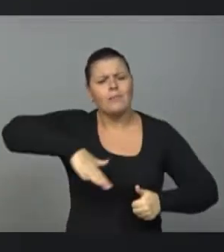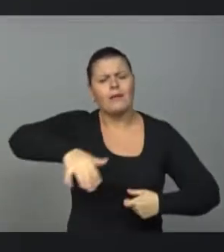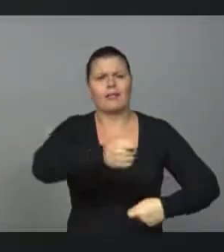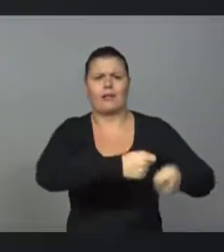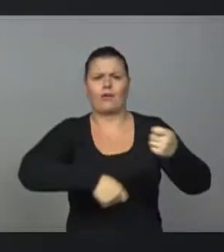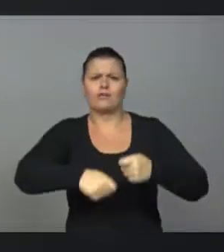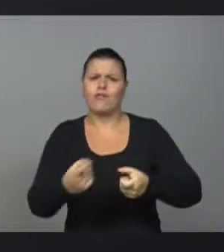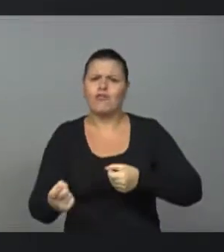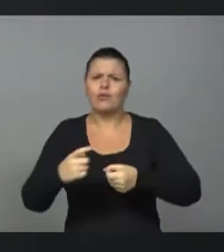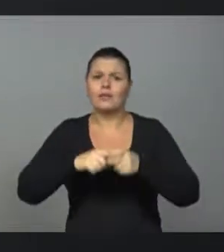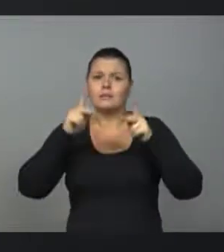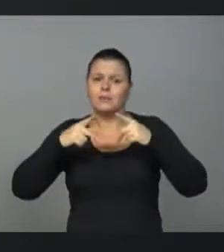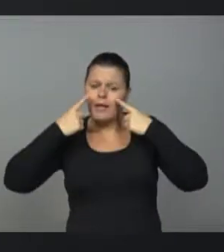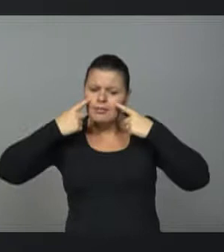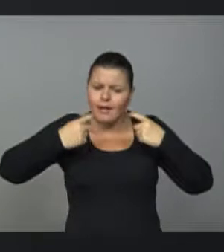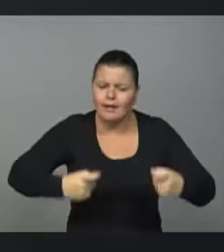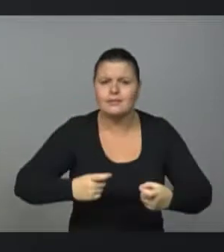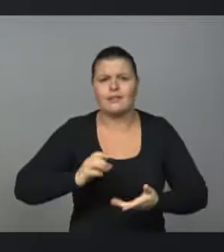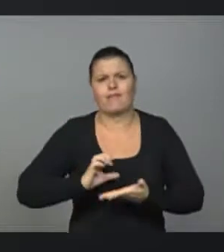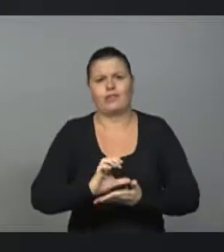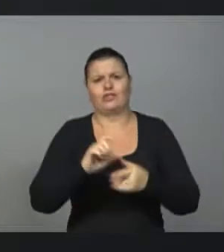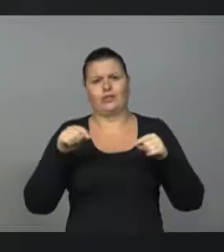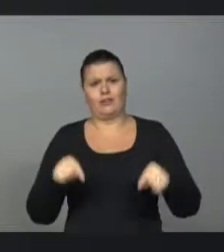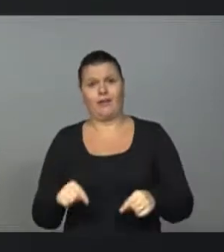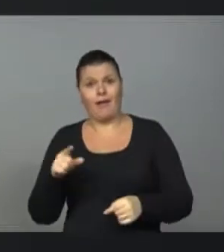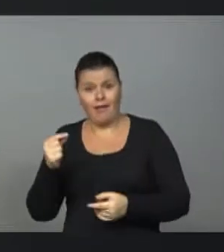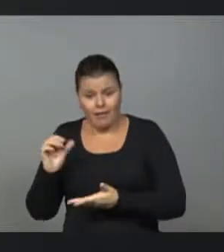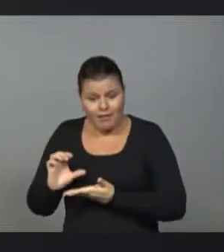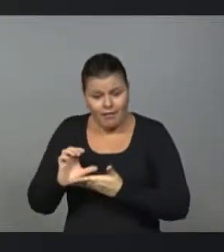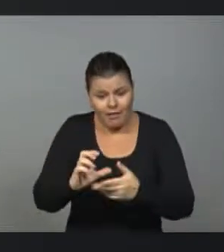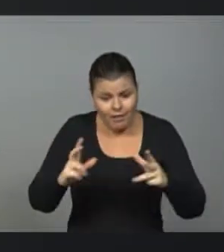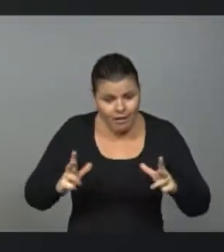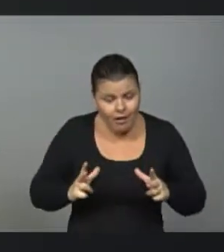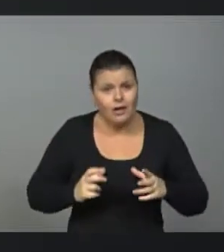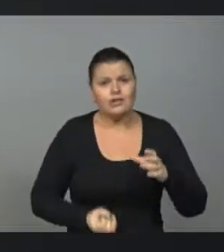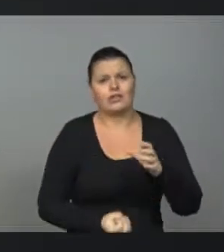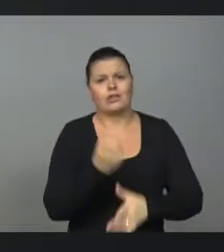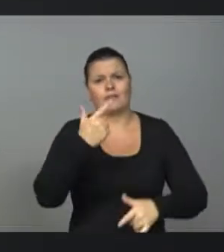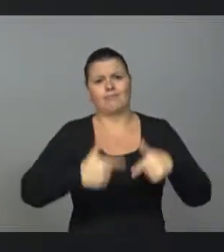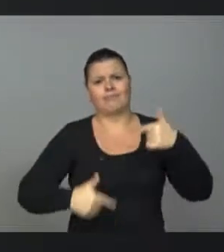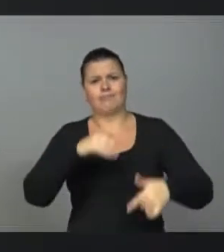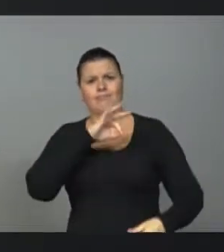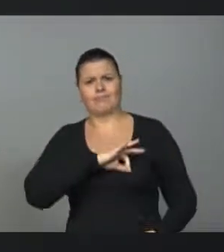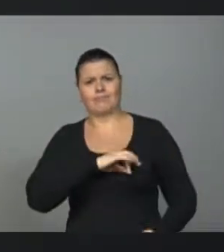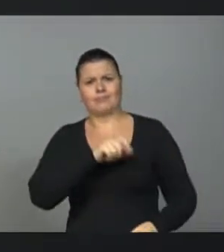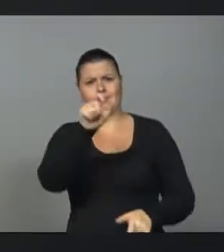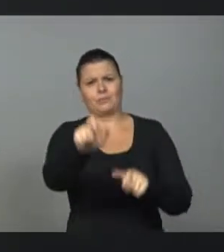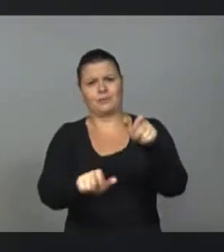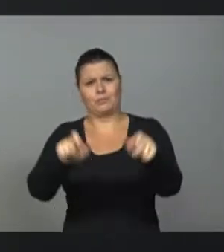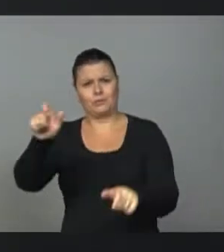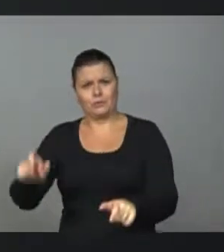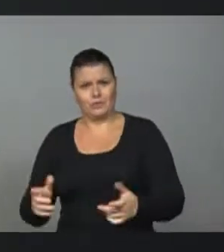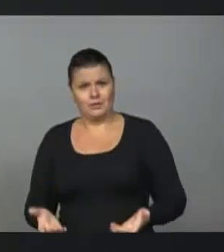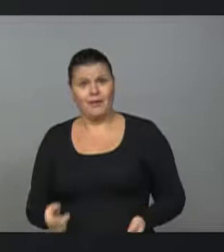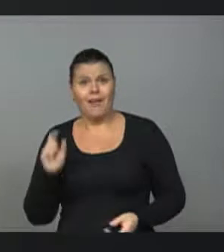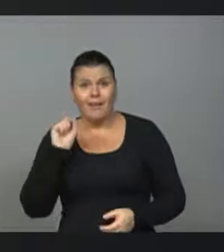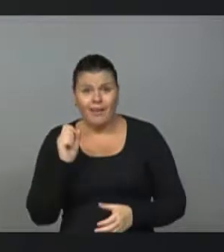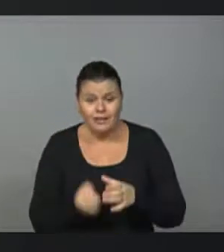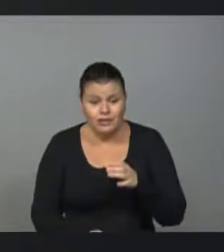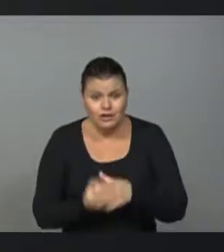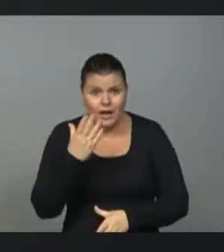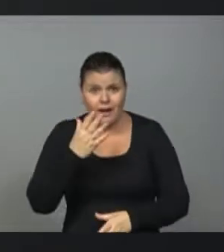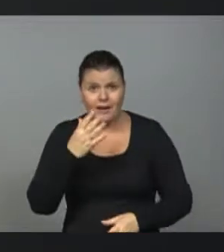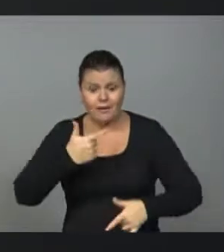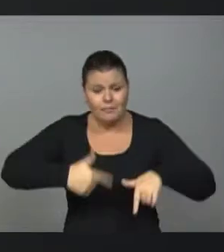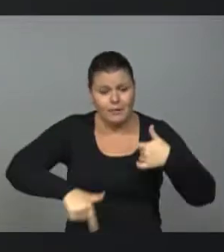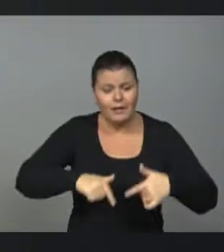por investimentos. Porque são os investimentos privados que vão gerar oportunidade de emprego e renda para as pessoas. Quem gera emprego e renda